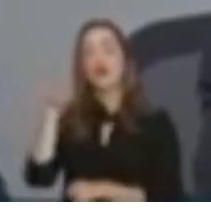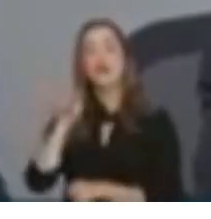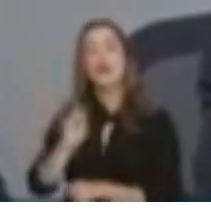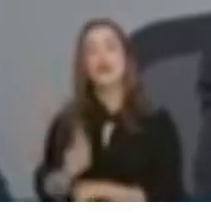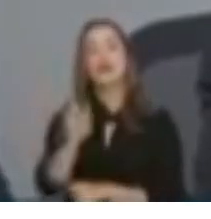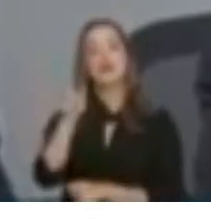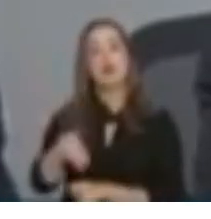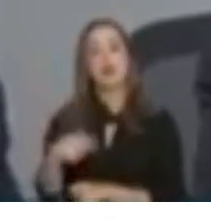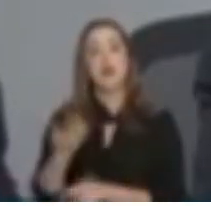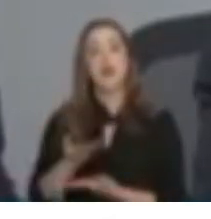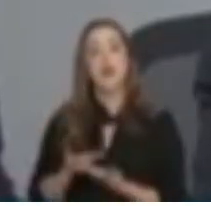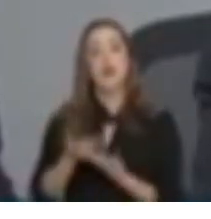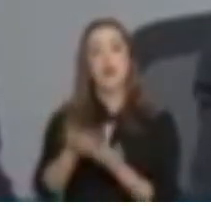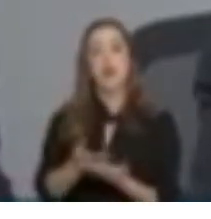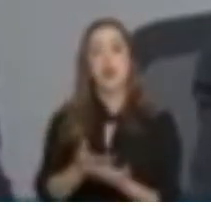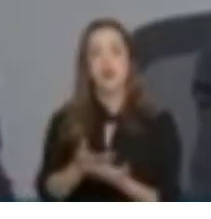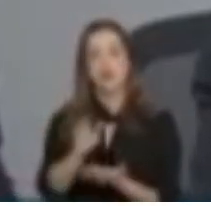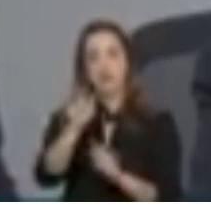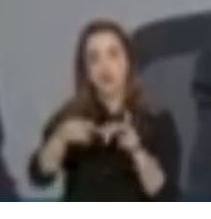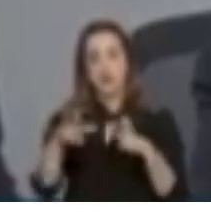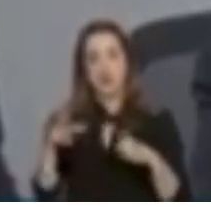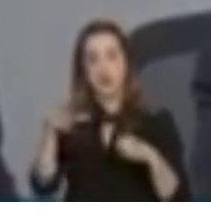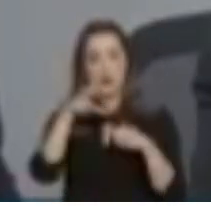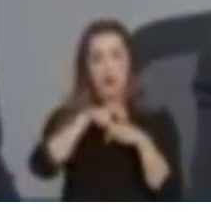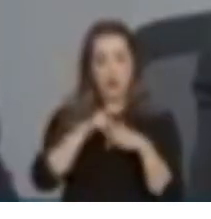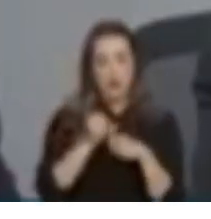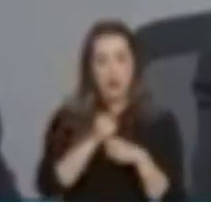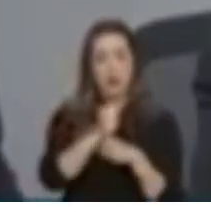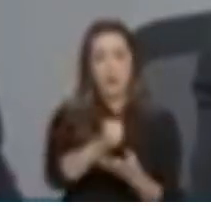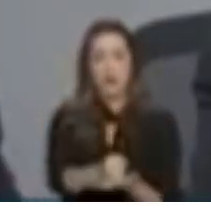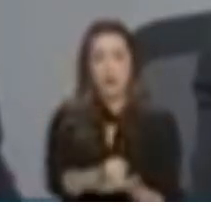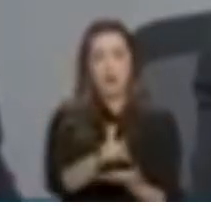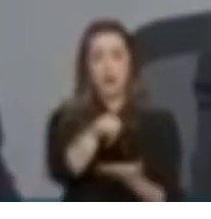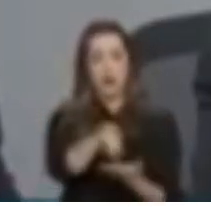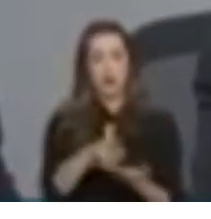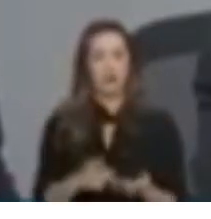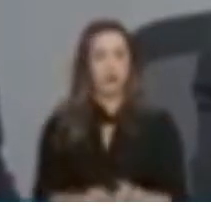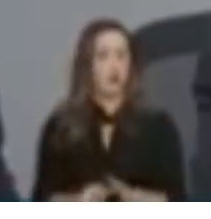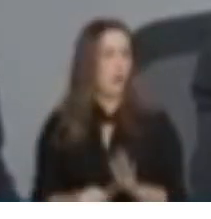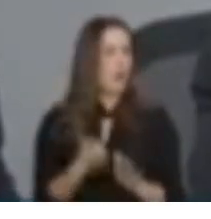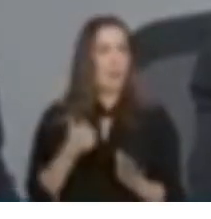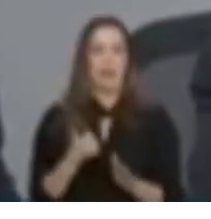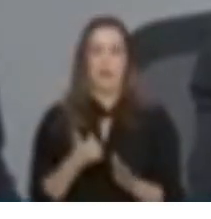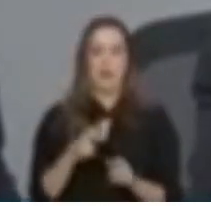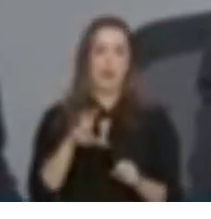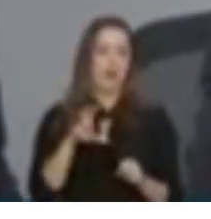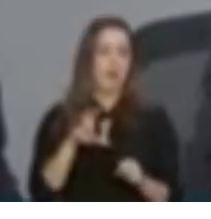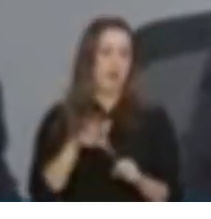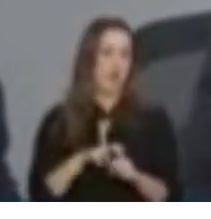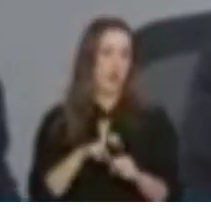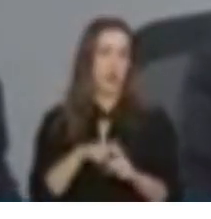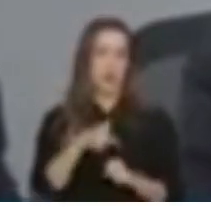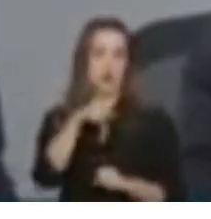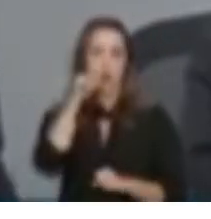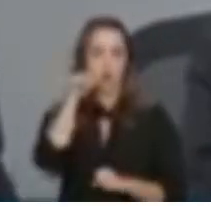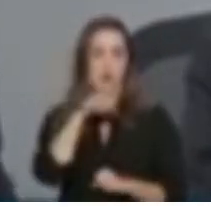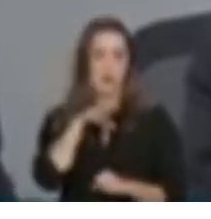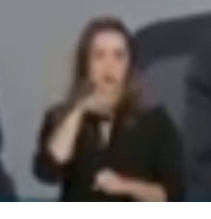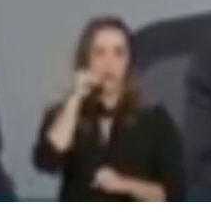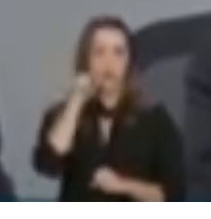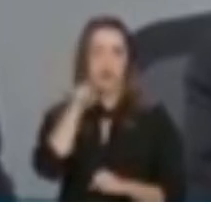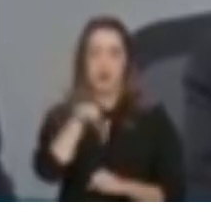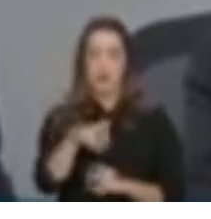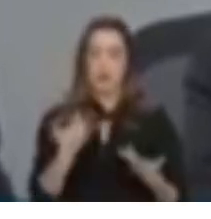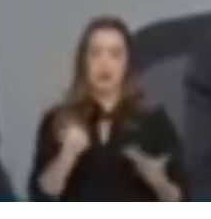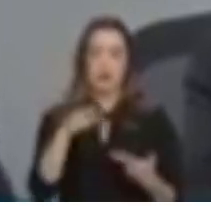pessoas aos vírus para poder ganhar imunidade. Essa não é a primeira virose respiratória da humanidade. A que vocês mais